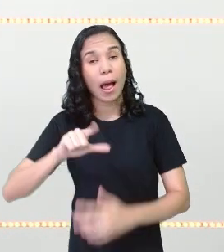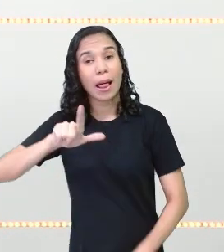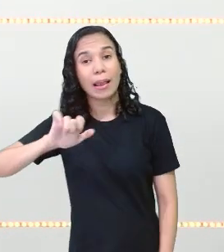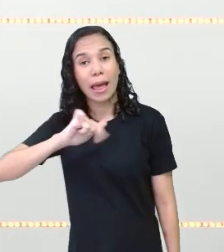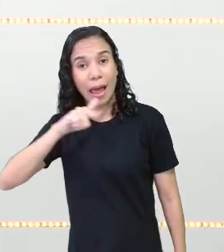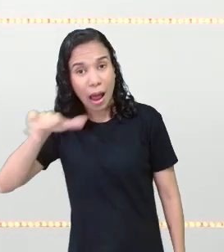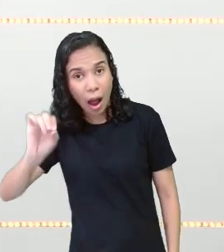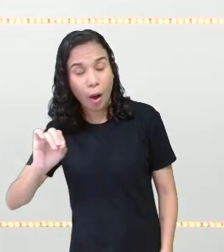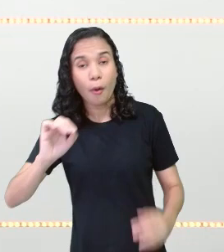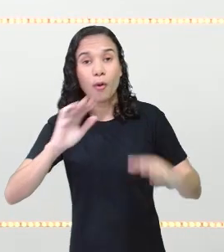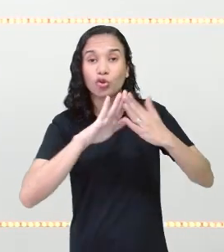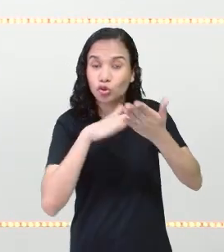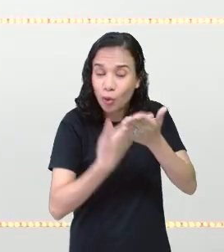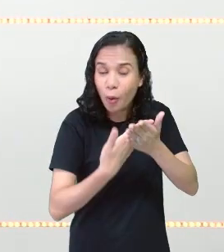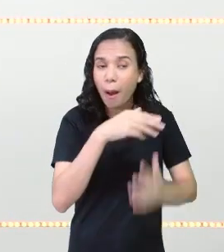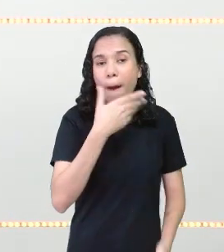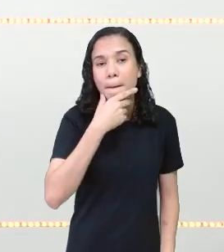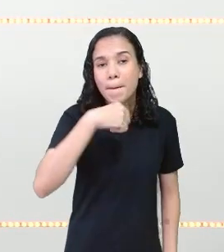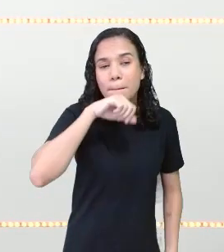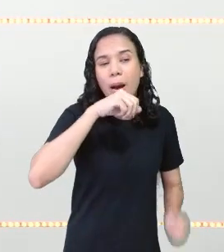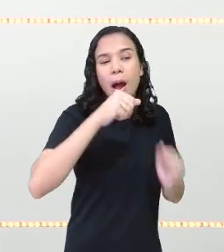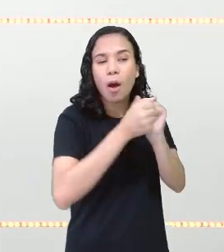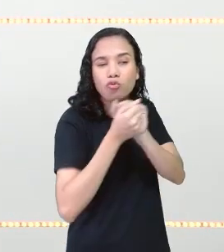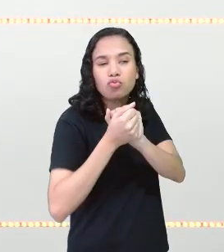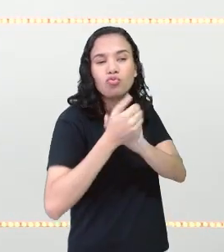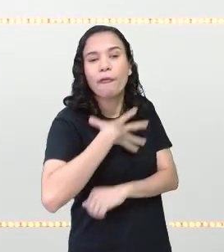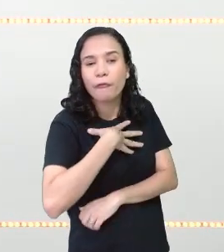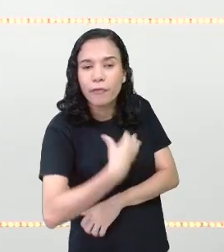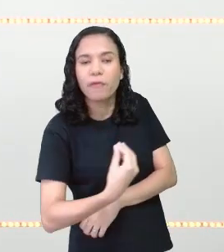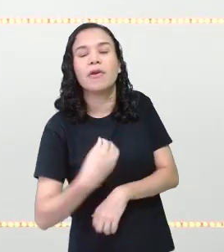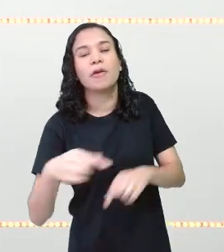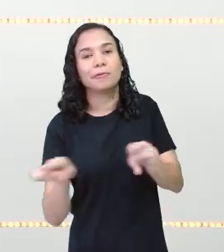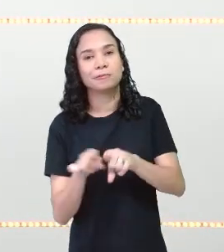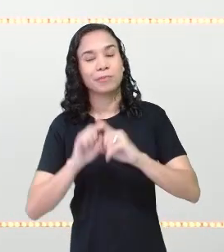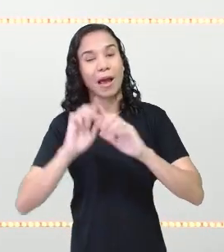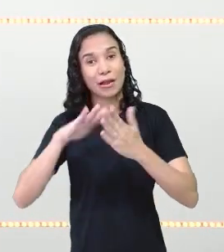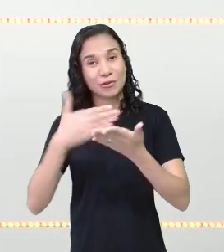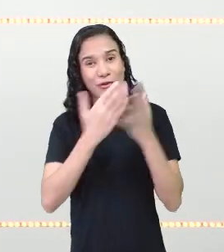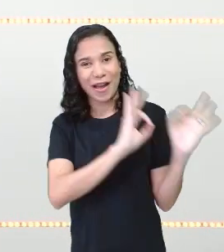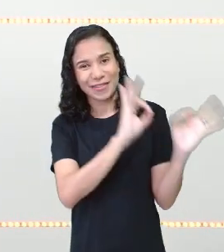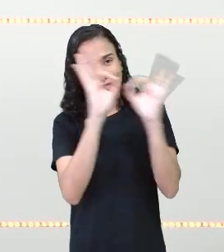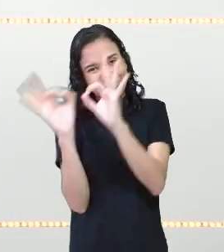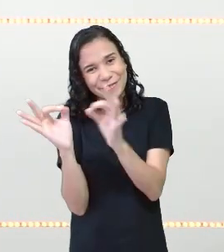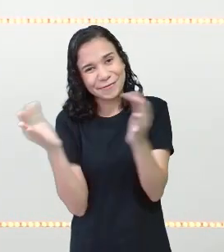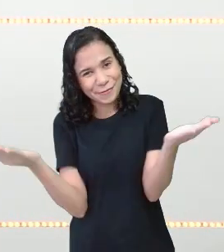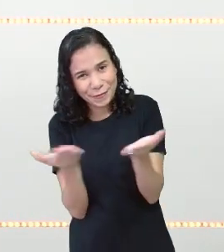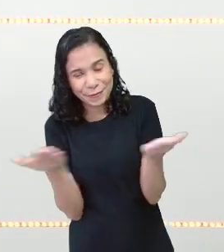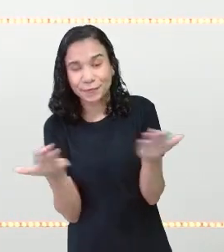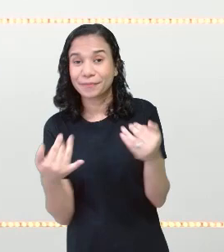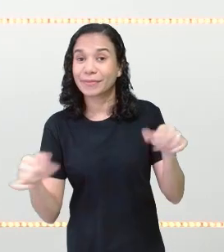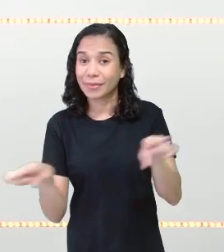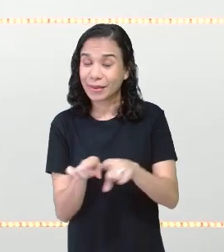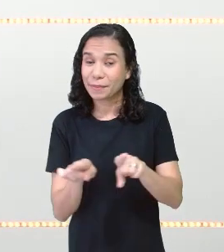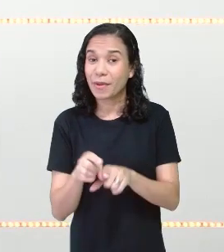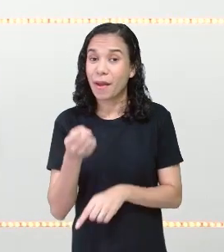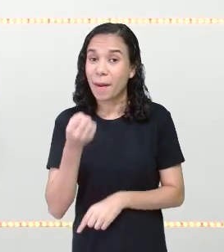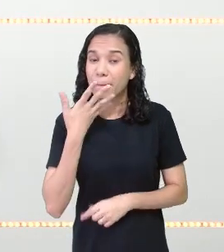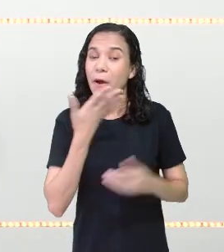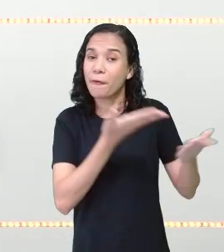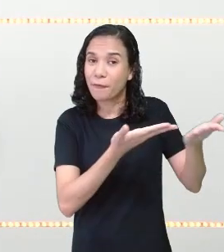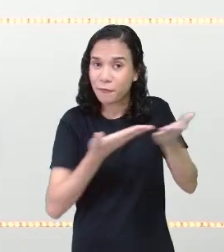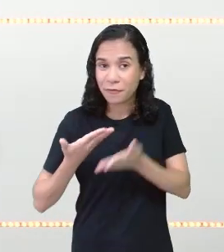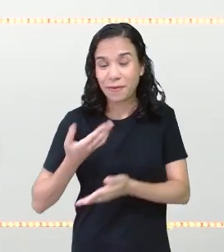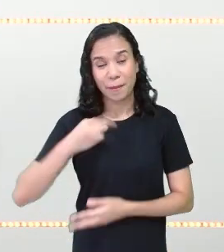Escola Pais e Filhos e tantas outras escolas que estão nos assistindo nesse momento. Vamos também desejar as boas